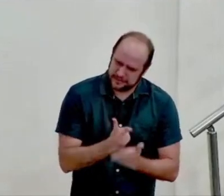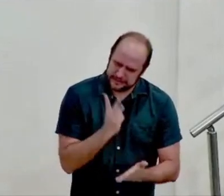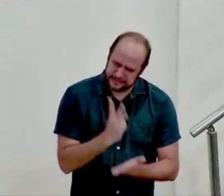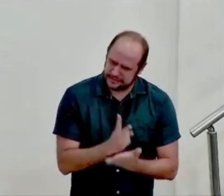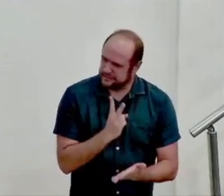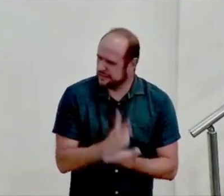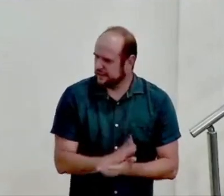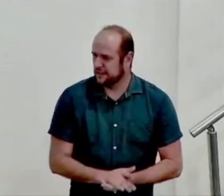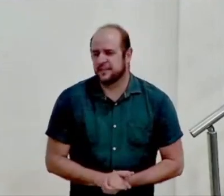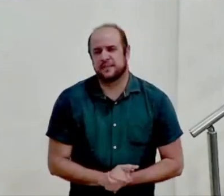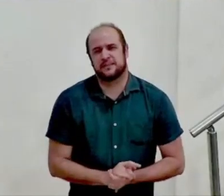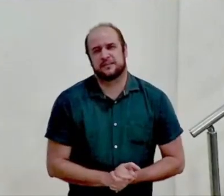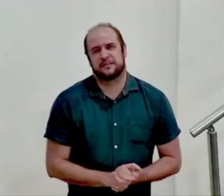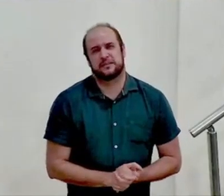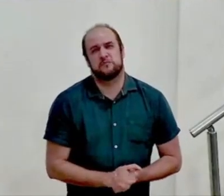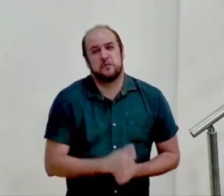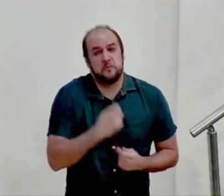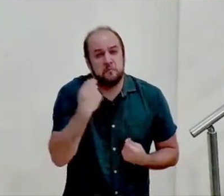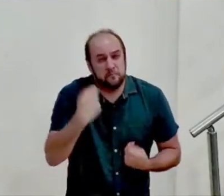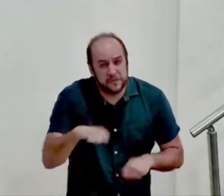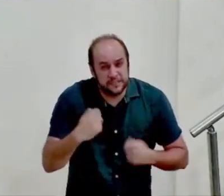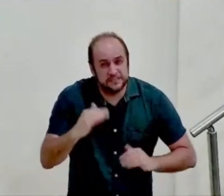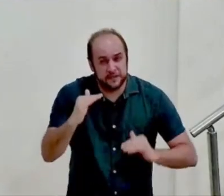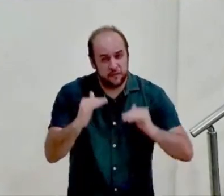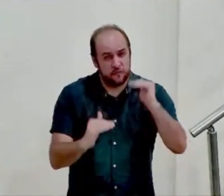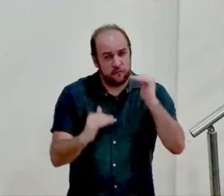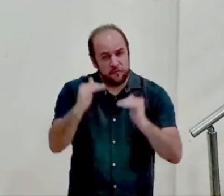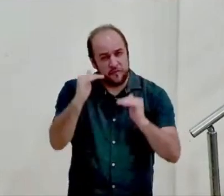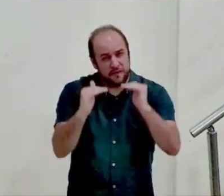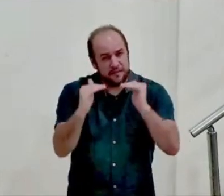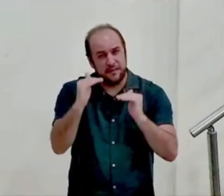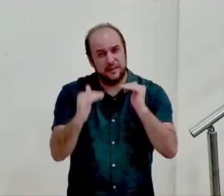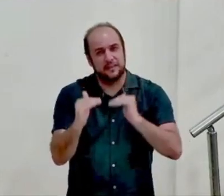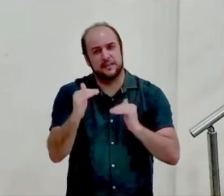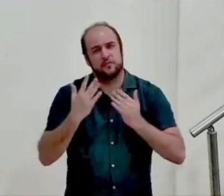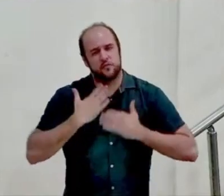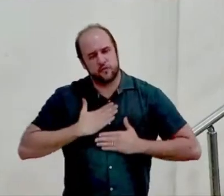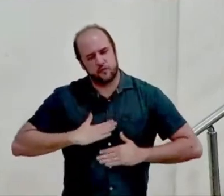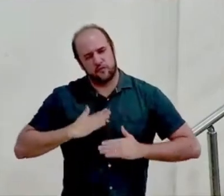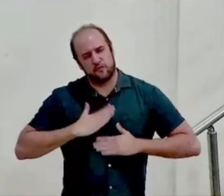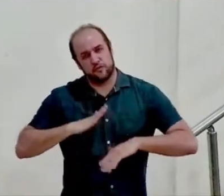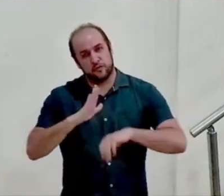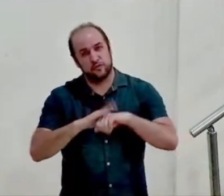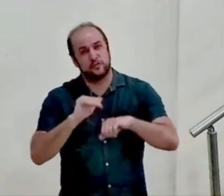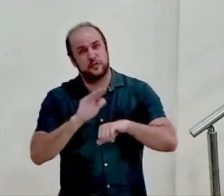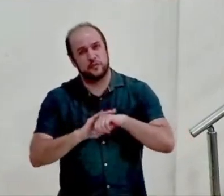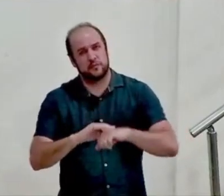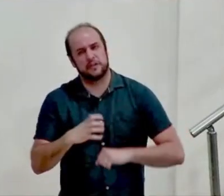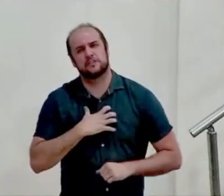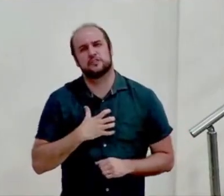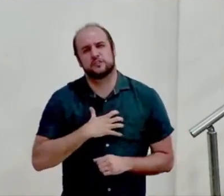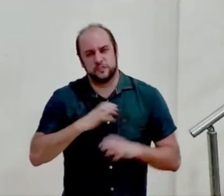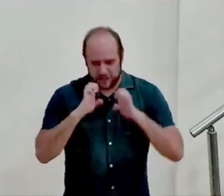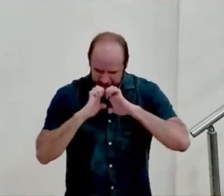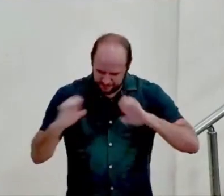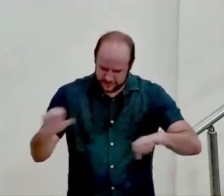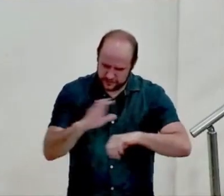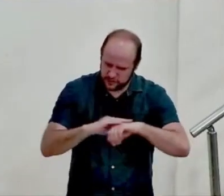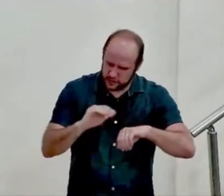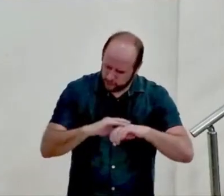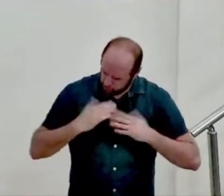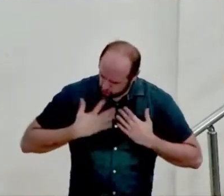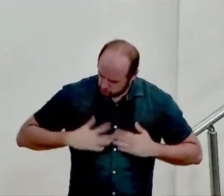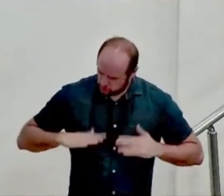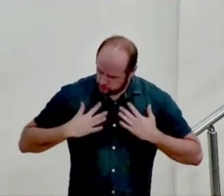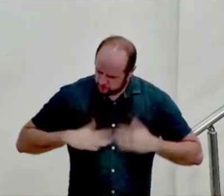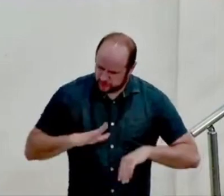queridos e nós precisamos desse equilíbrio do conforto e do chamado nós fomos confortados pelo evangelho e chamados a viver em